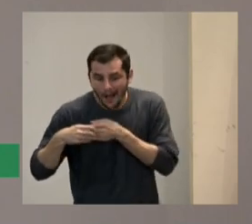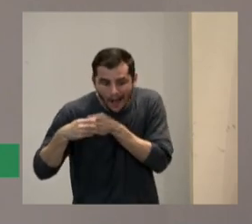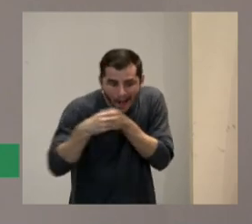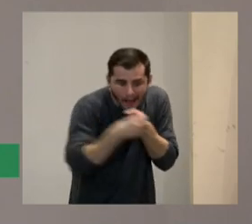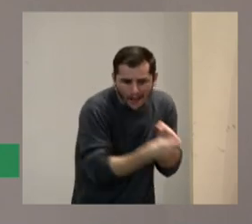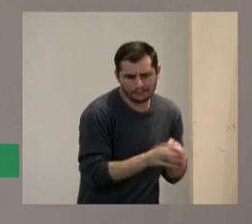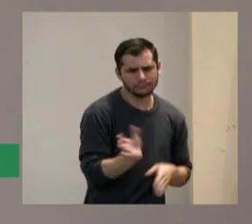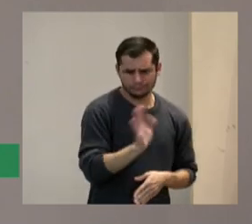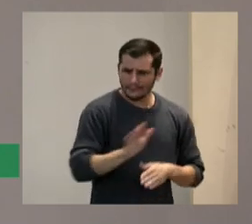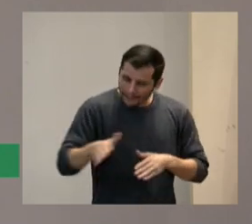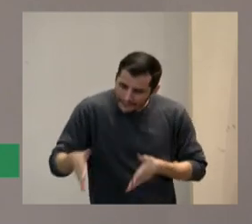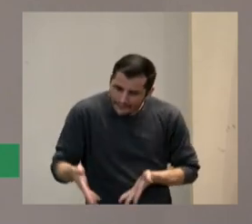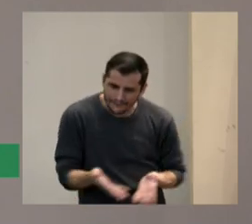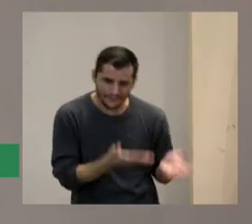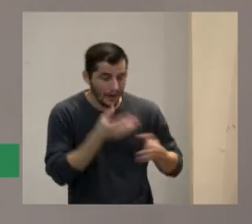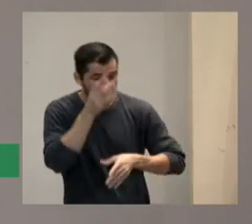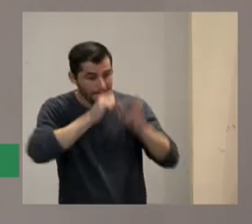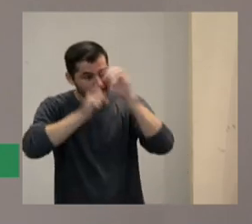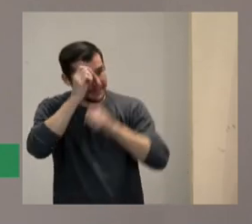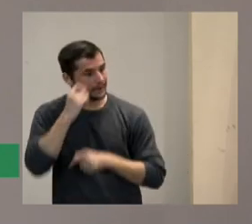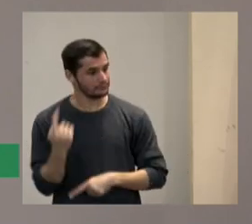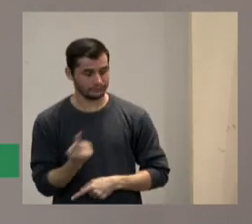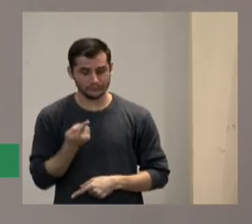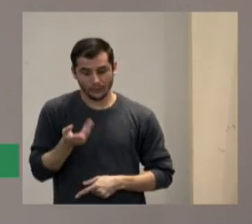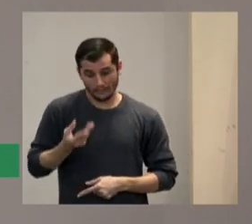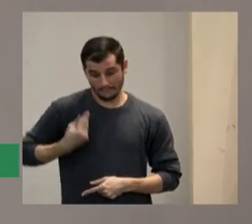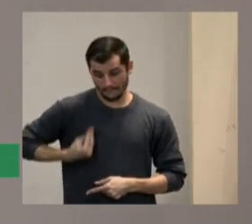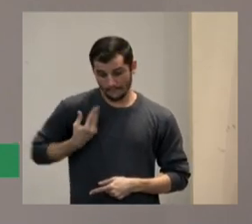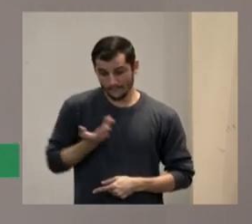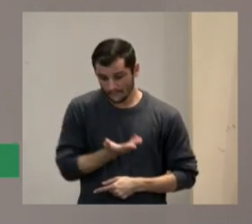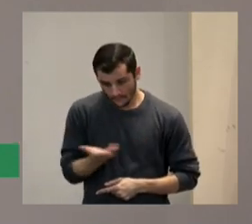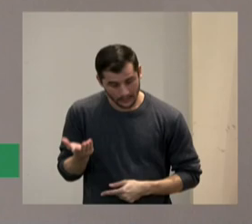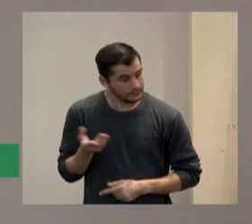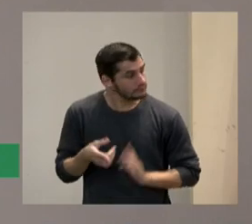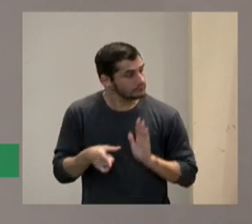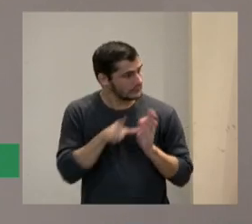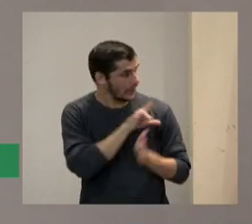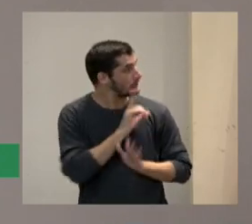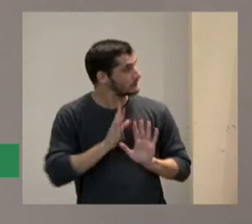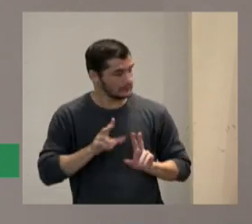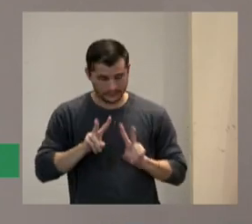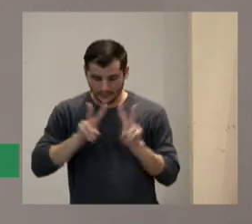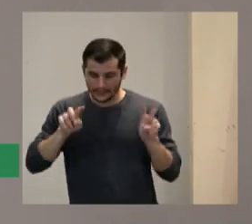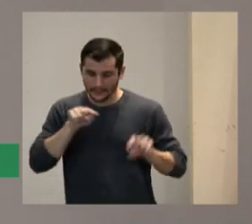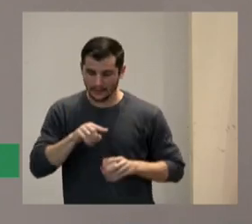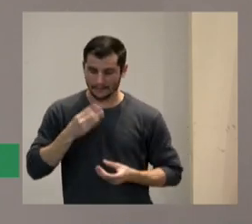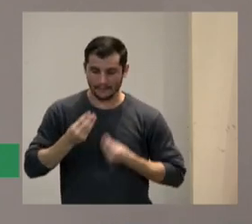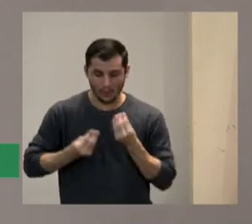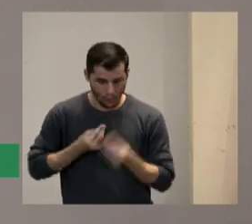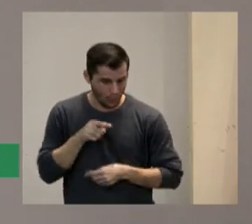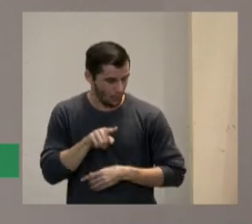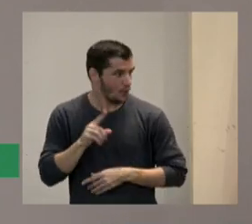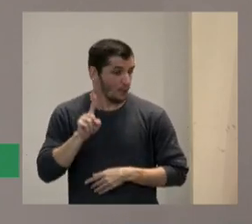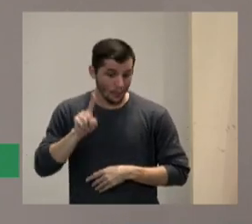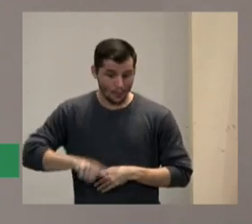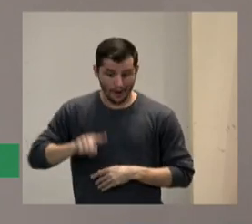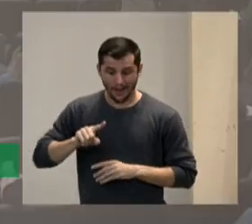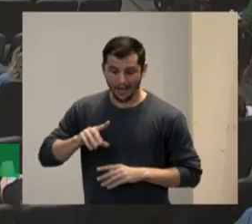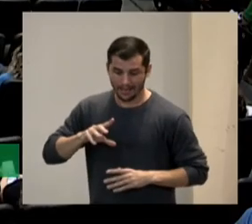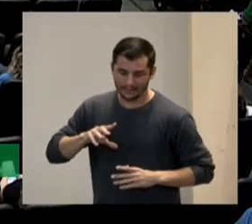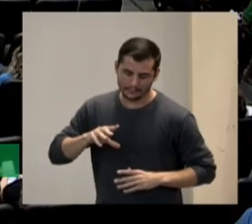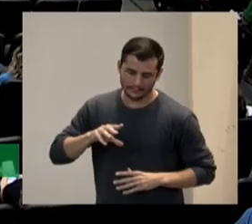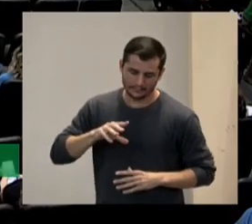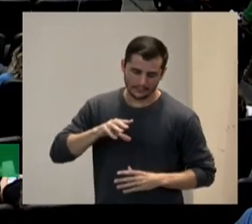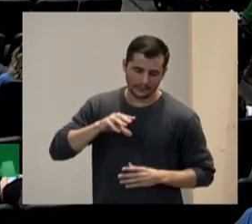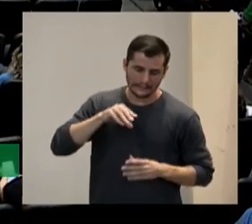um pouco as ideias que a gente está falando anteriormente quando eu me referia ao ensino fundamental